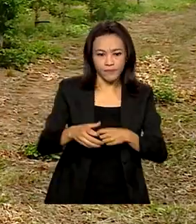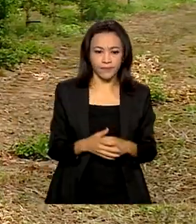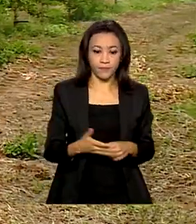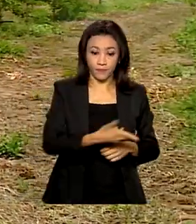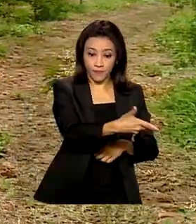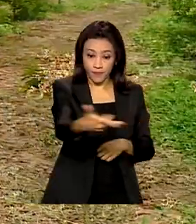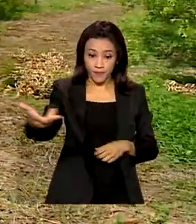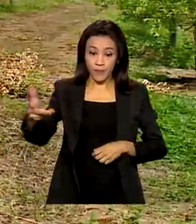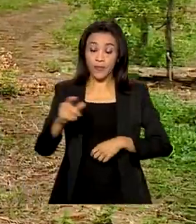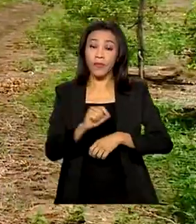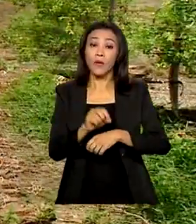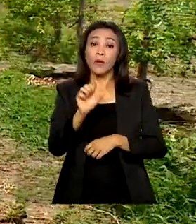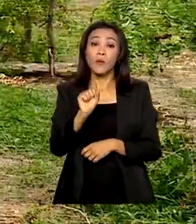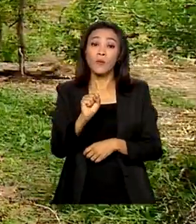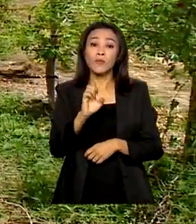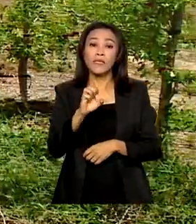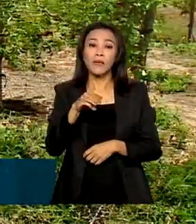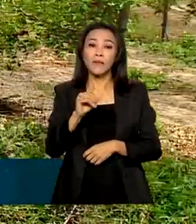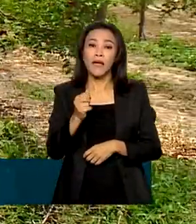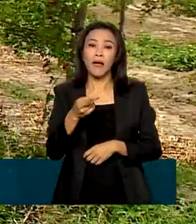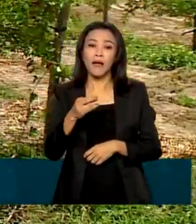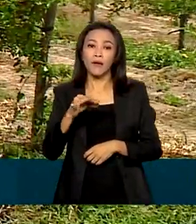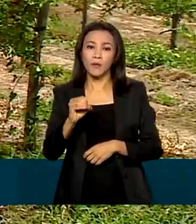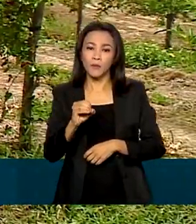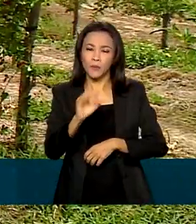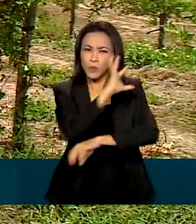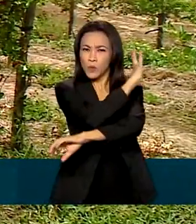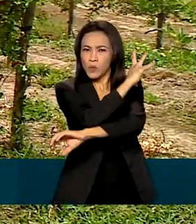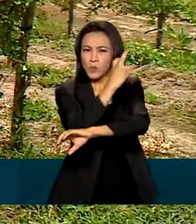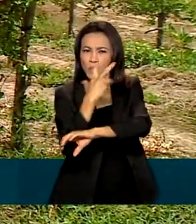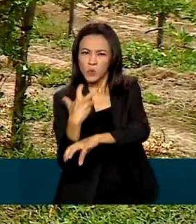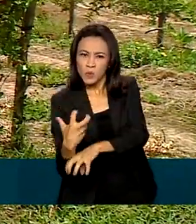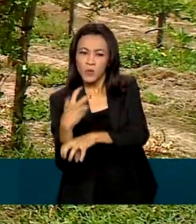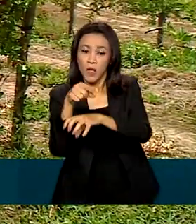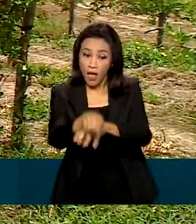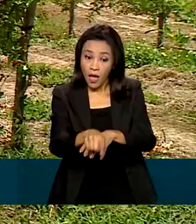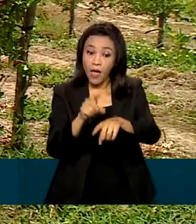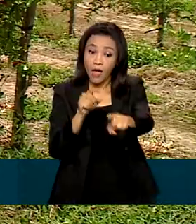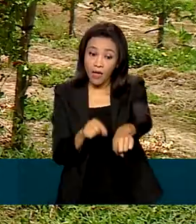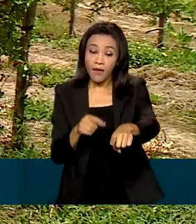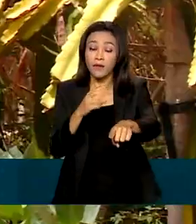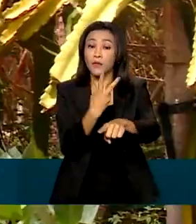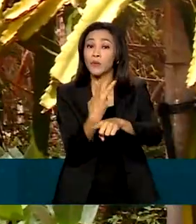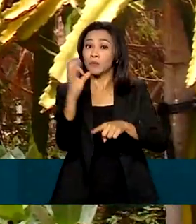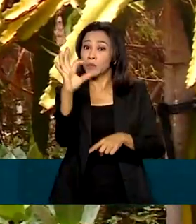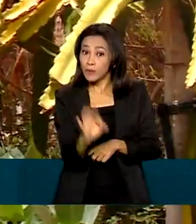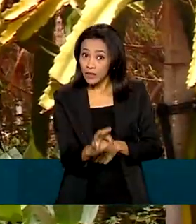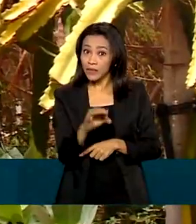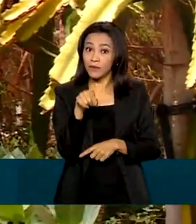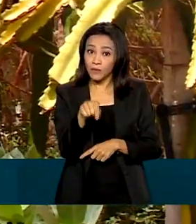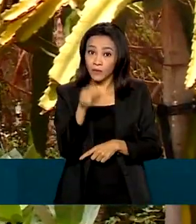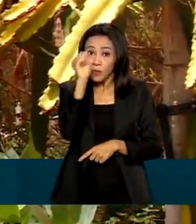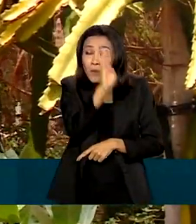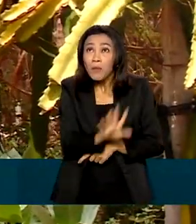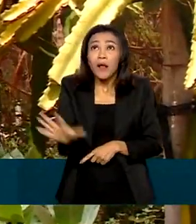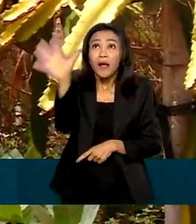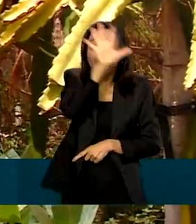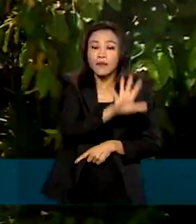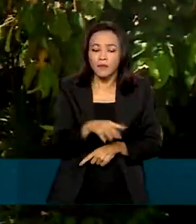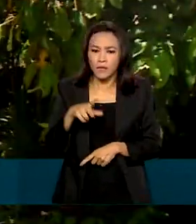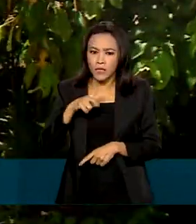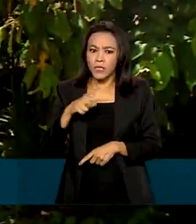semiárido brasileiro ocupa 12% do território nacional, é um pedaço do Brasil e guarda um grande